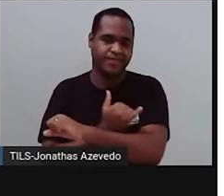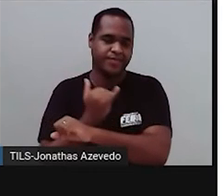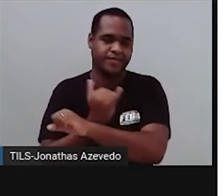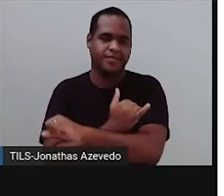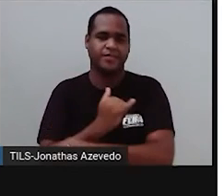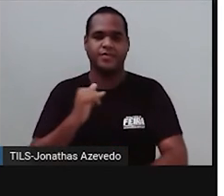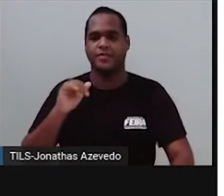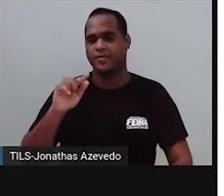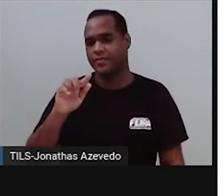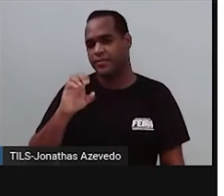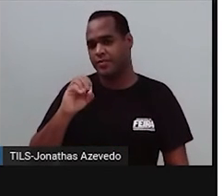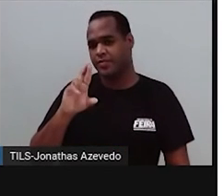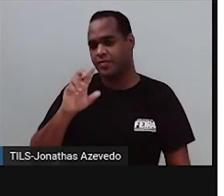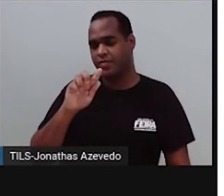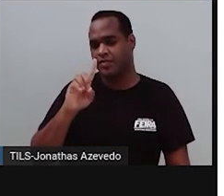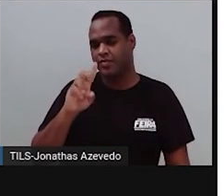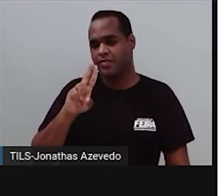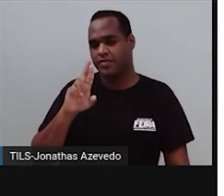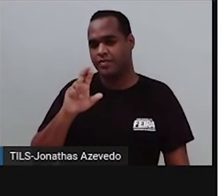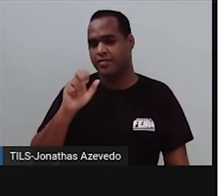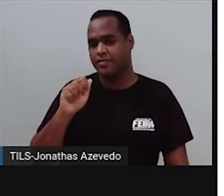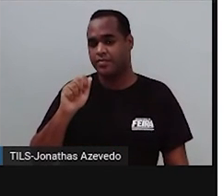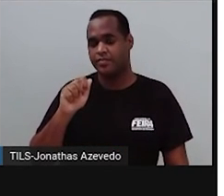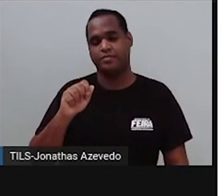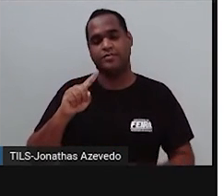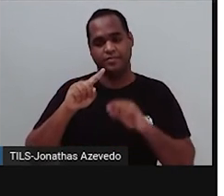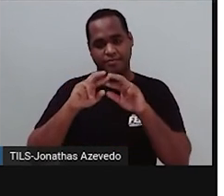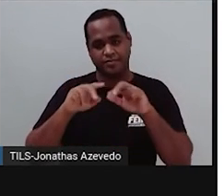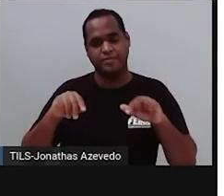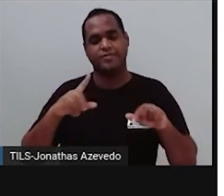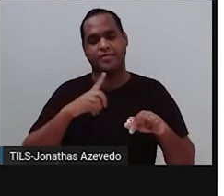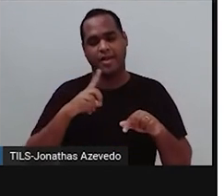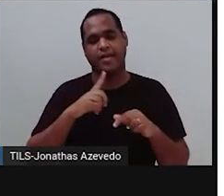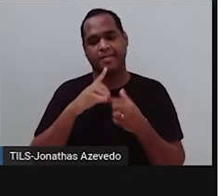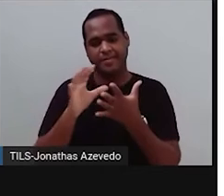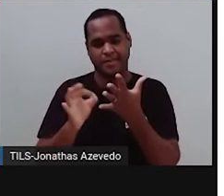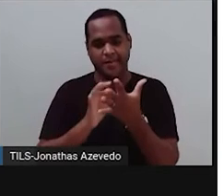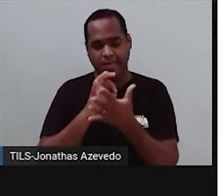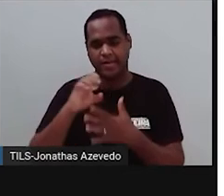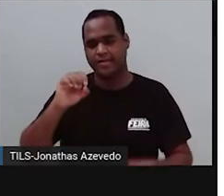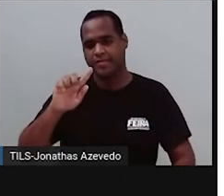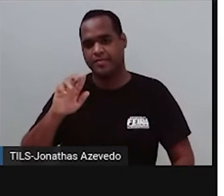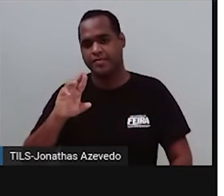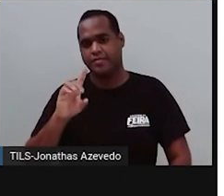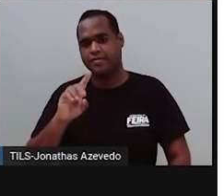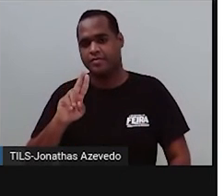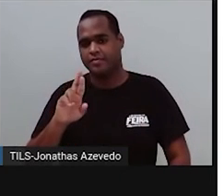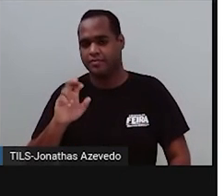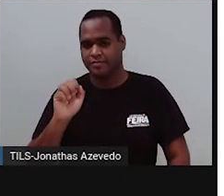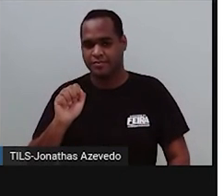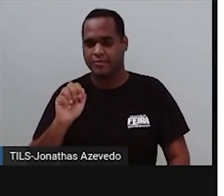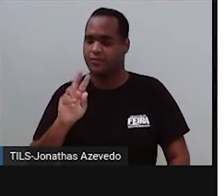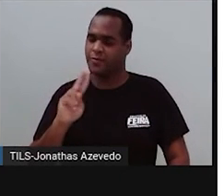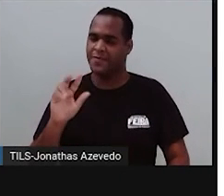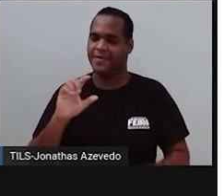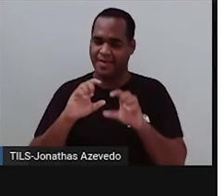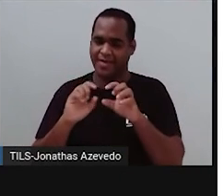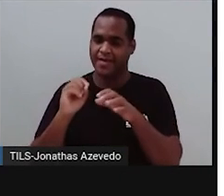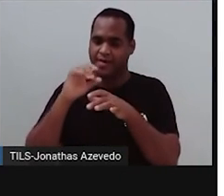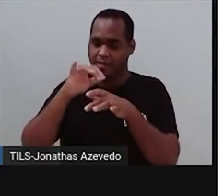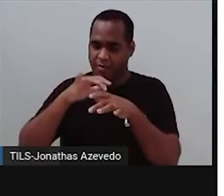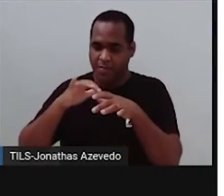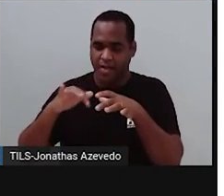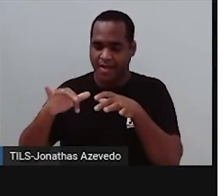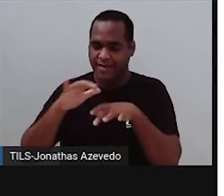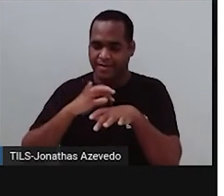são as células de gordura e o tecido adiposo é formado por essas células de gordura. Então, essas células de gordura, como o nome já está dizendo, elas armazenam